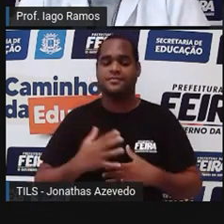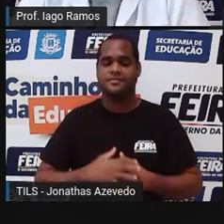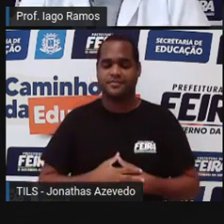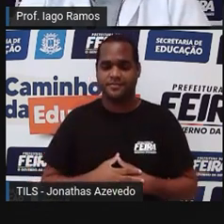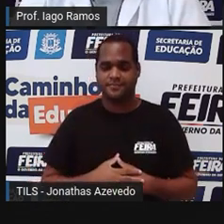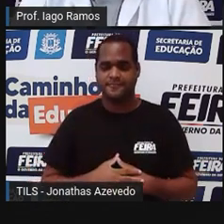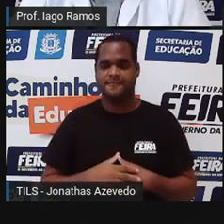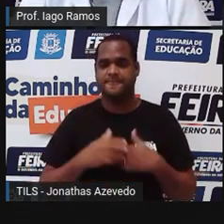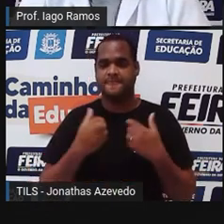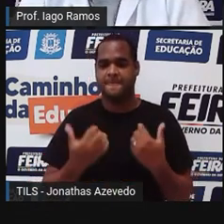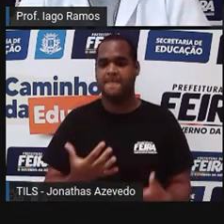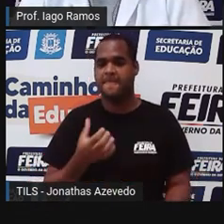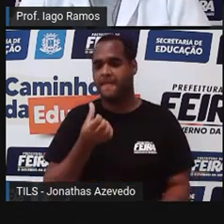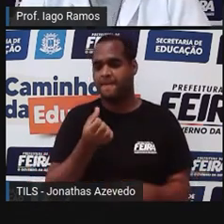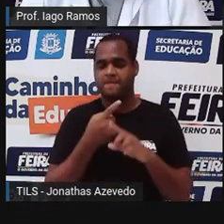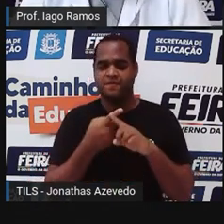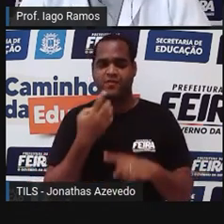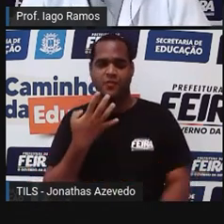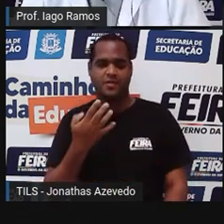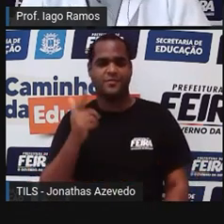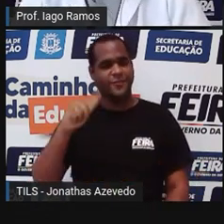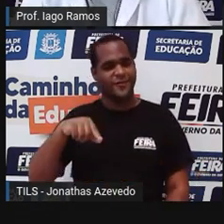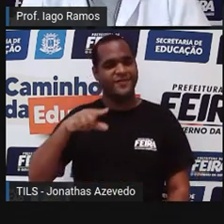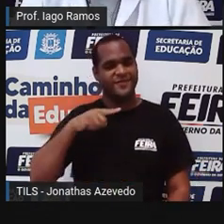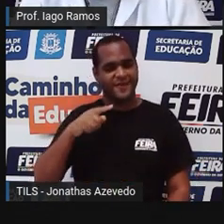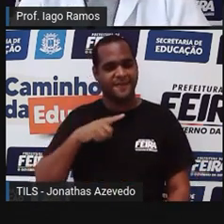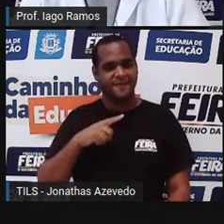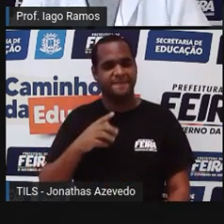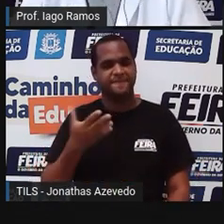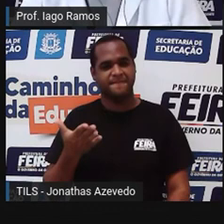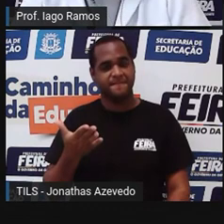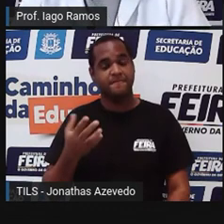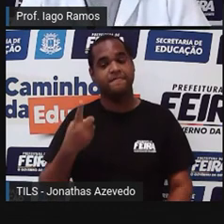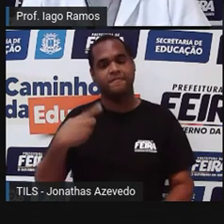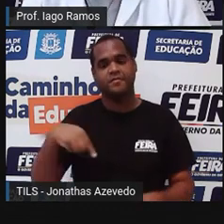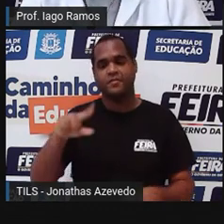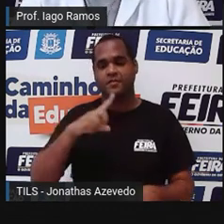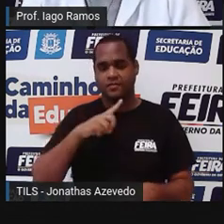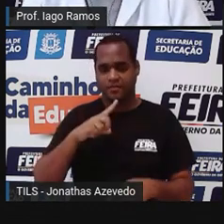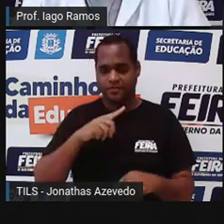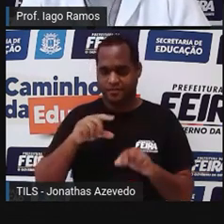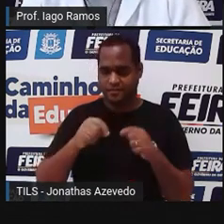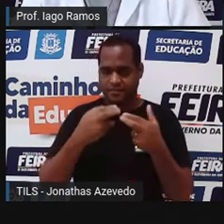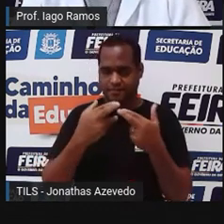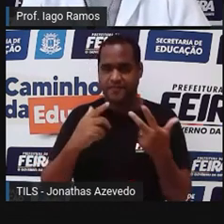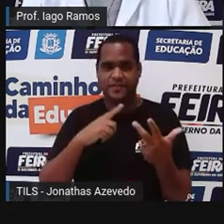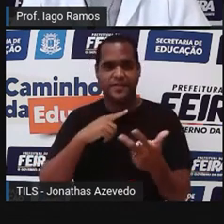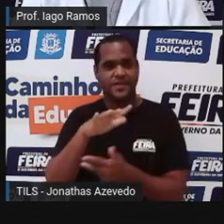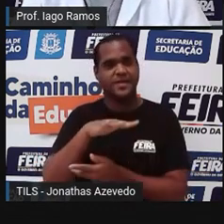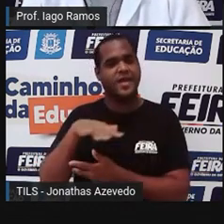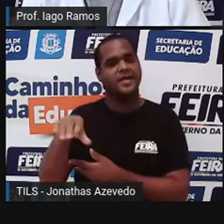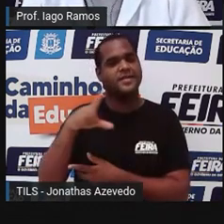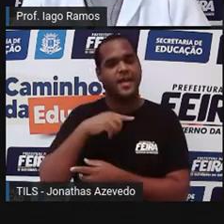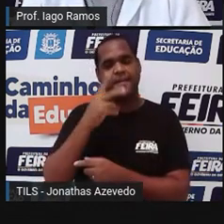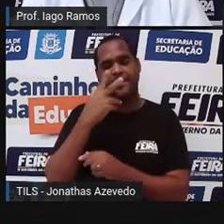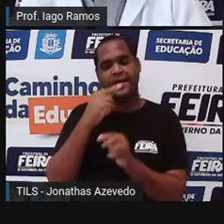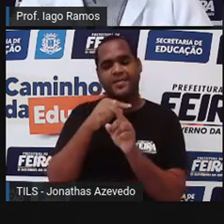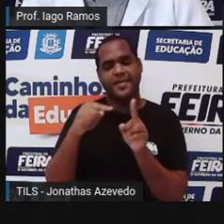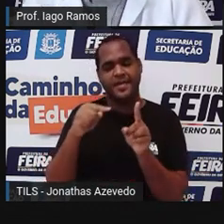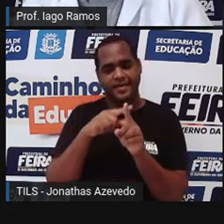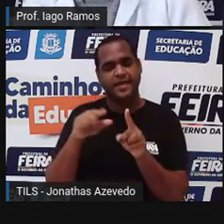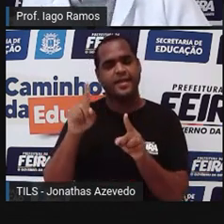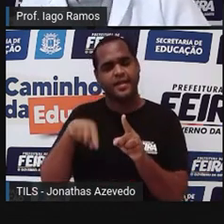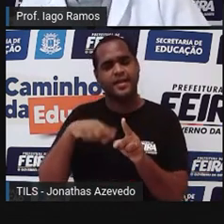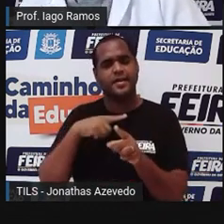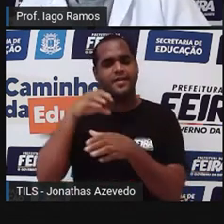Então vai ficar 6 vezes 4 de novo. Olha só. E aí, de fato, a gente vê que a área desse losango é metade da do retângulo que